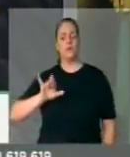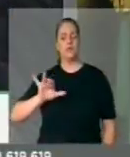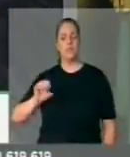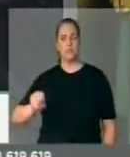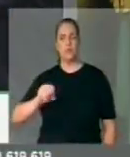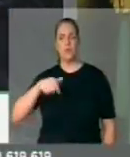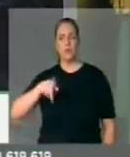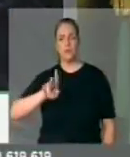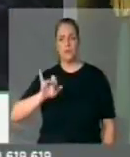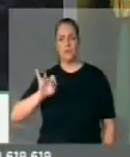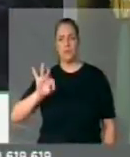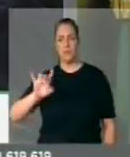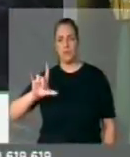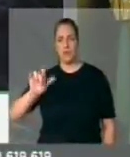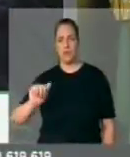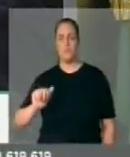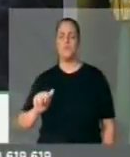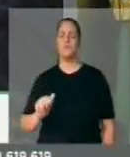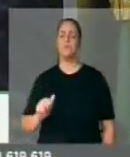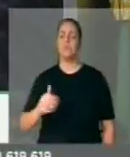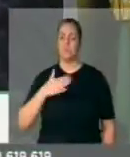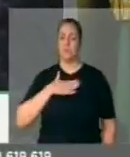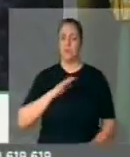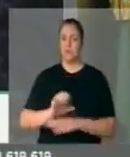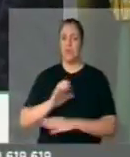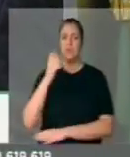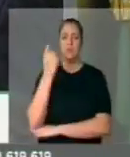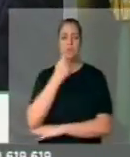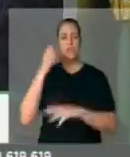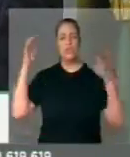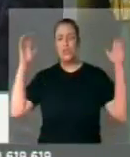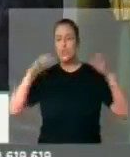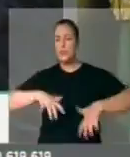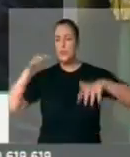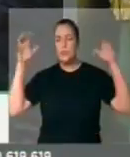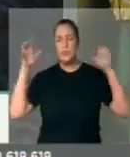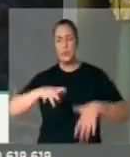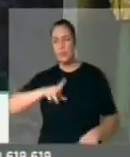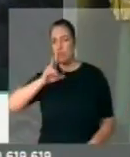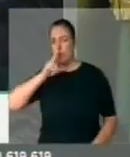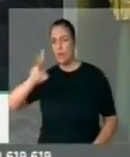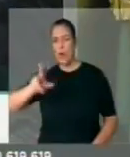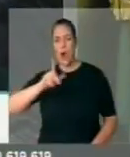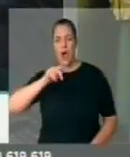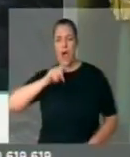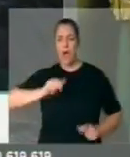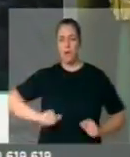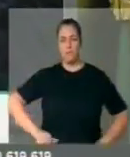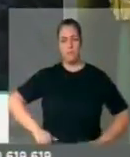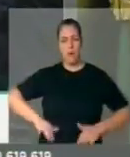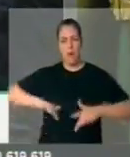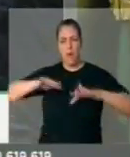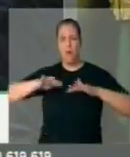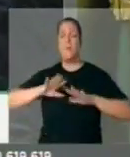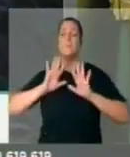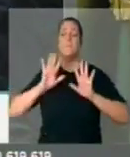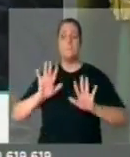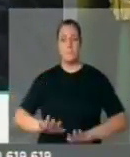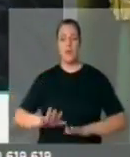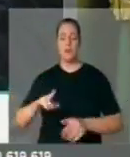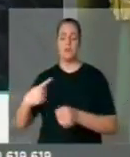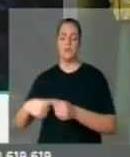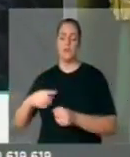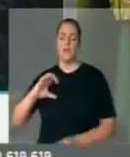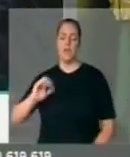Nós tivemos umas fortes chuvas no nosso estado do Rio Grande do Sul, alagamentos em diversos locais, mas nós temos entre